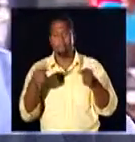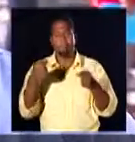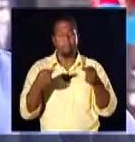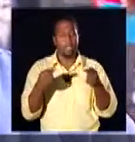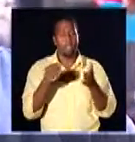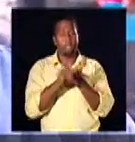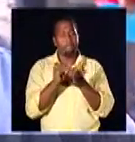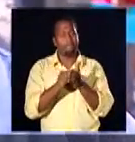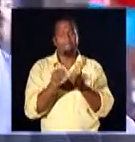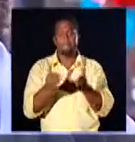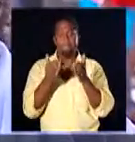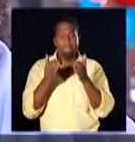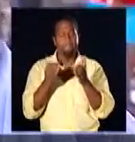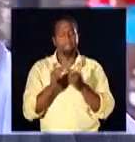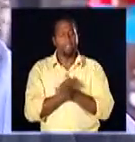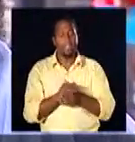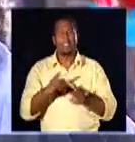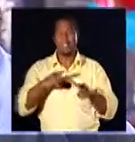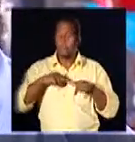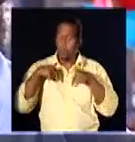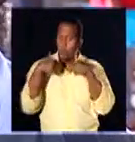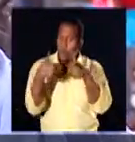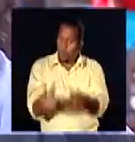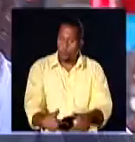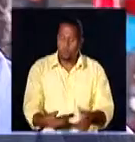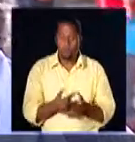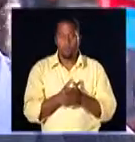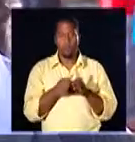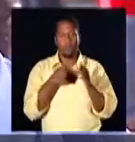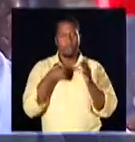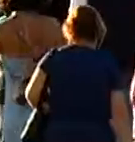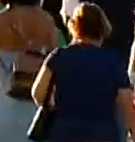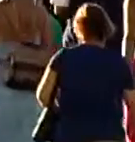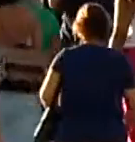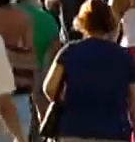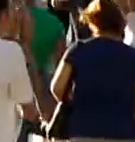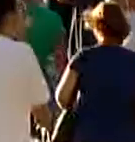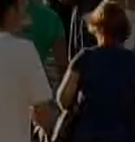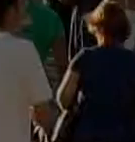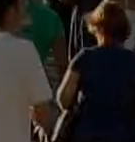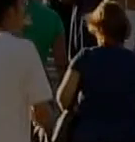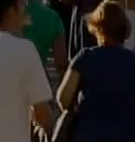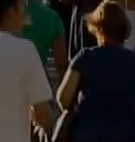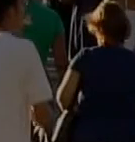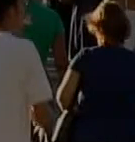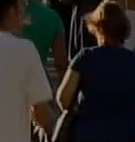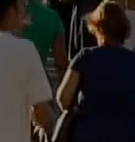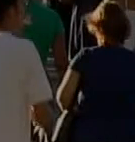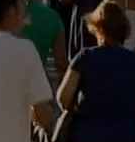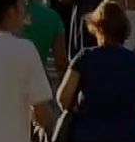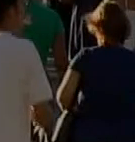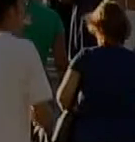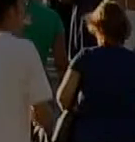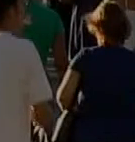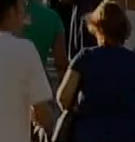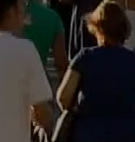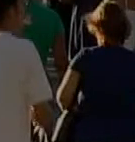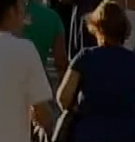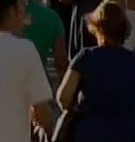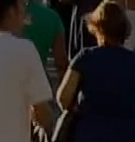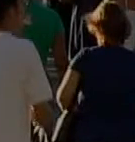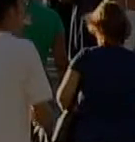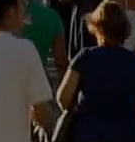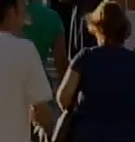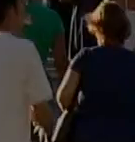Então, sempre o cidadão sai perdendo. Então, não há um respeito, não. Há uma luta. De acordo com o Cadastro Nacional de Reclamações,